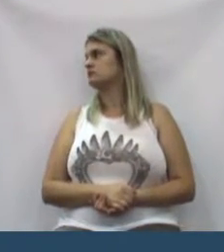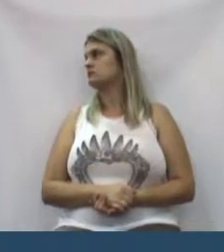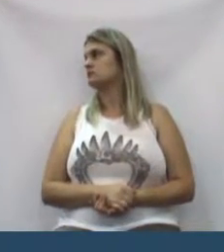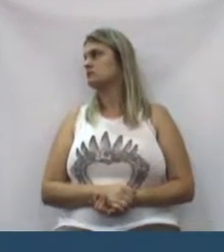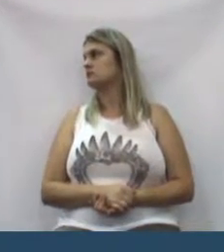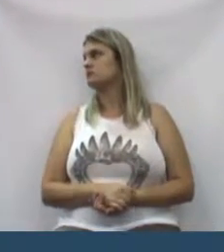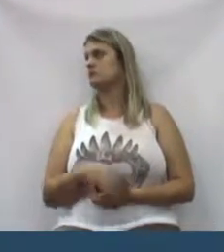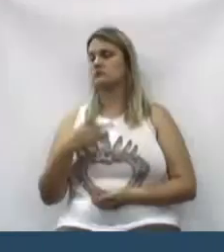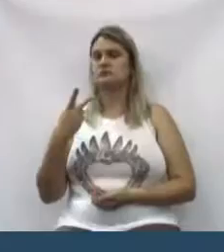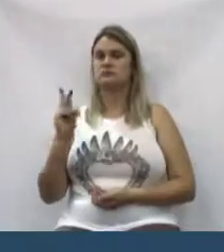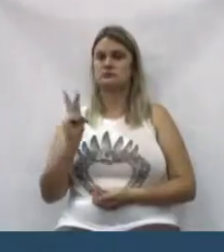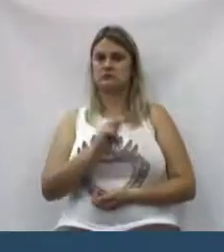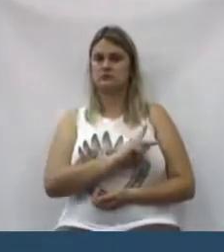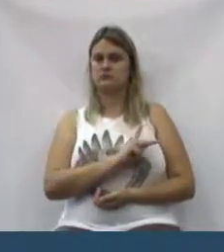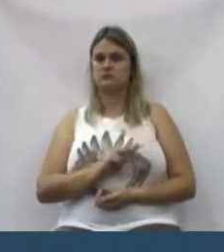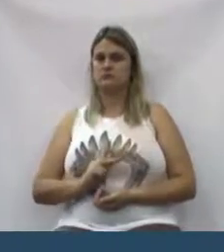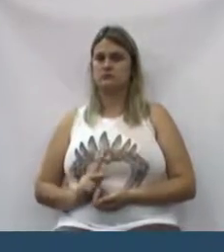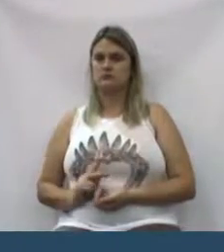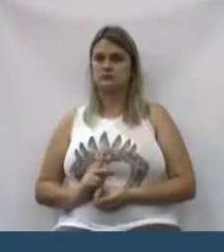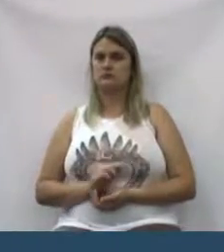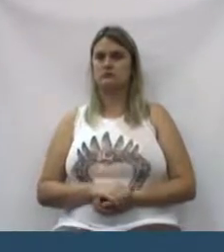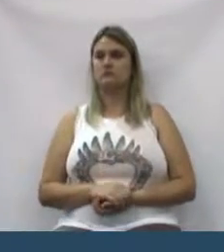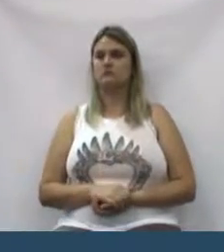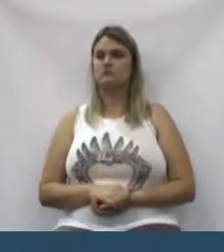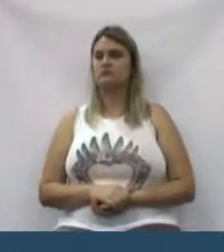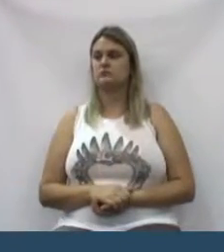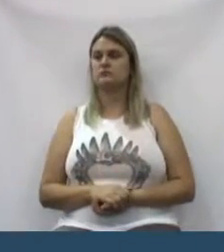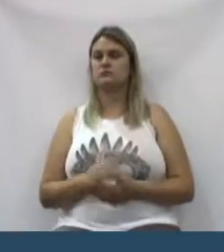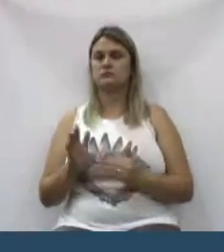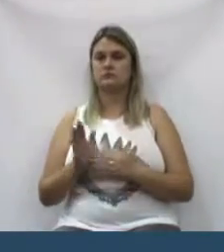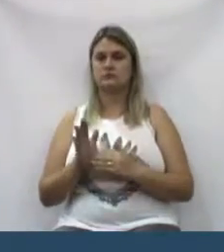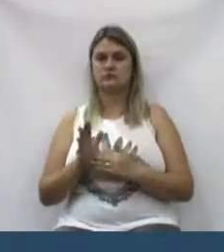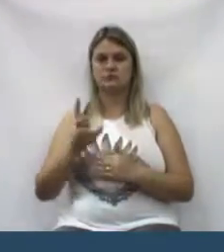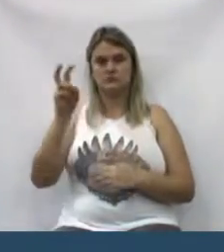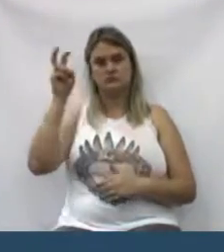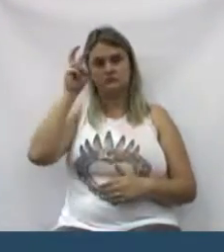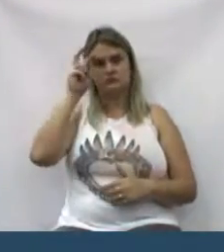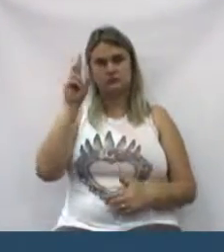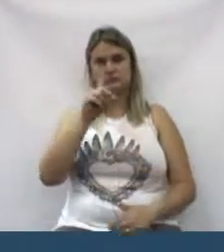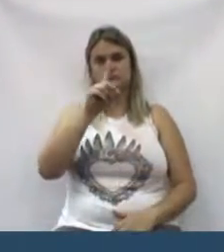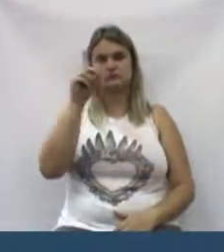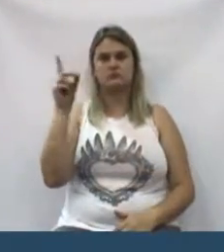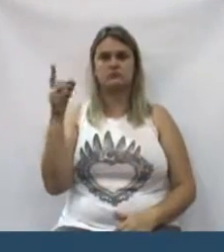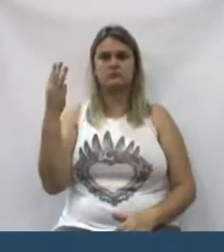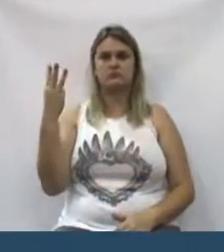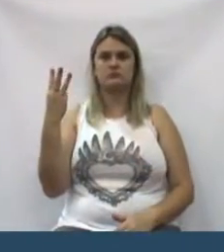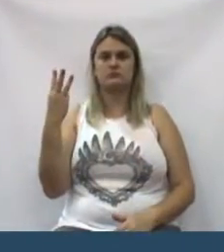Senhor Presidente, na última quinta-feira, dia 3,